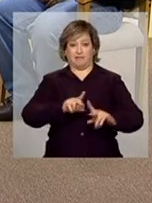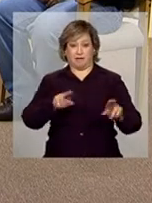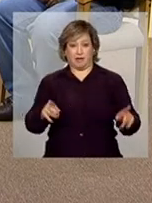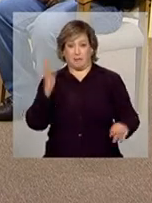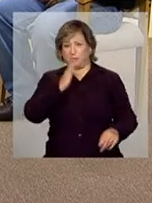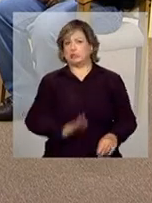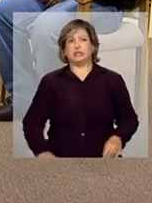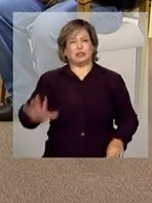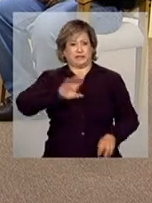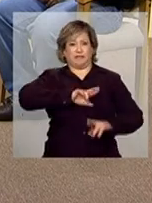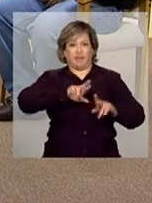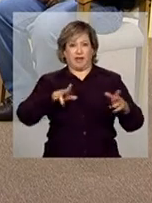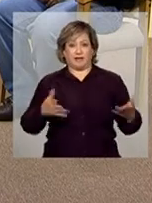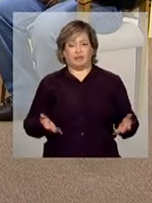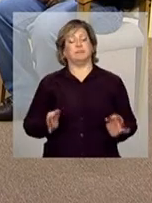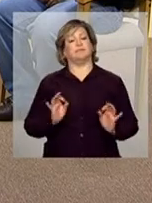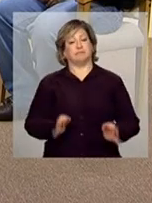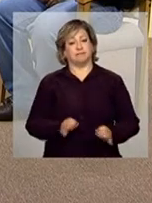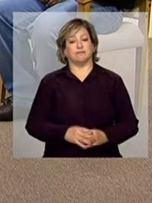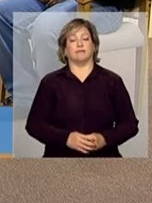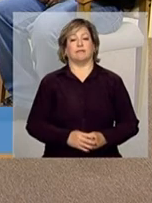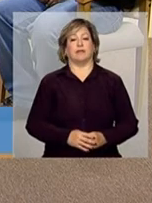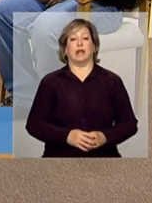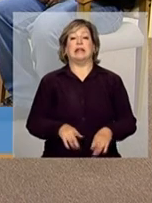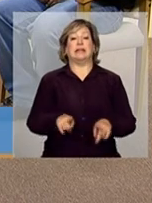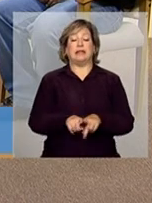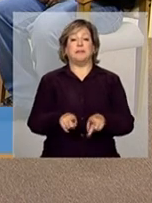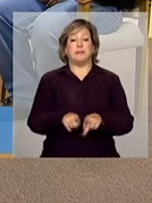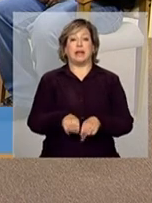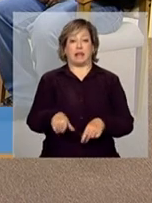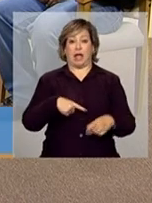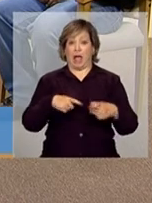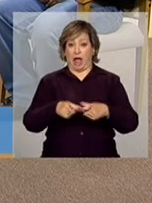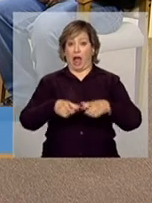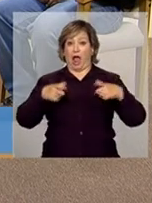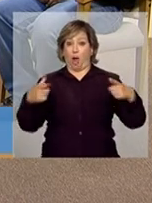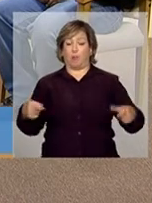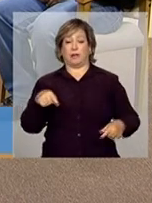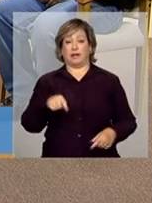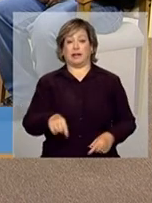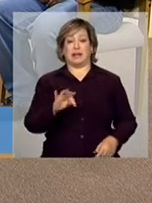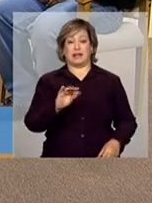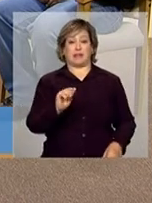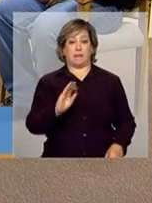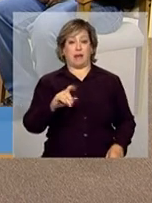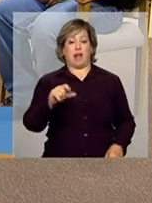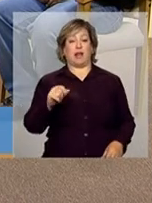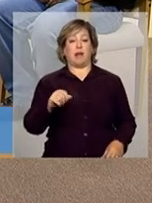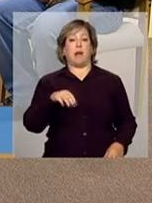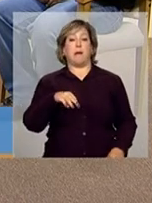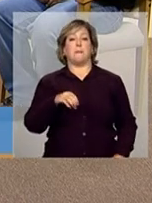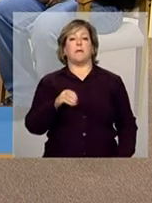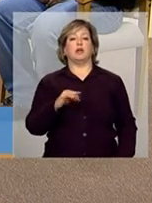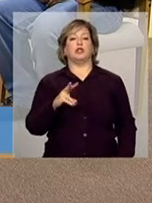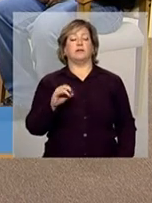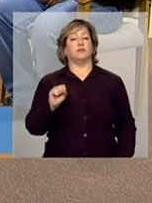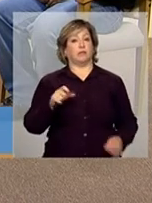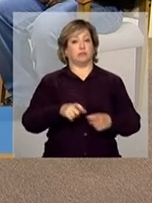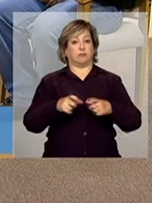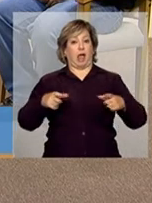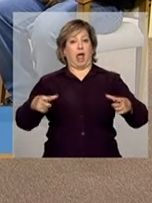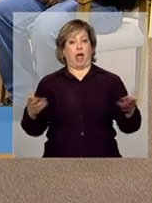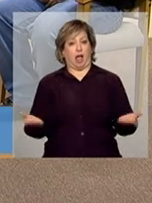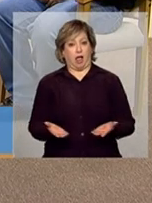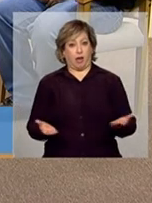tão grande. Exatamente, e isso inclusive é o seguinte também, ela aumentou, essa tabela de motivos aumentou, está agora